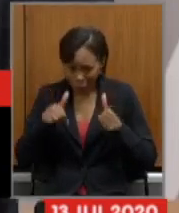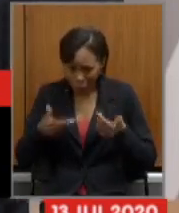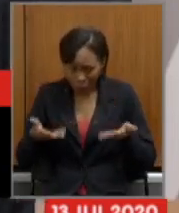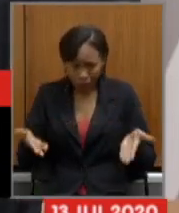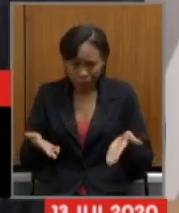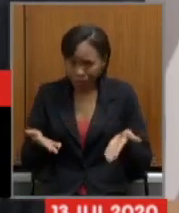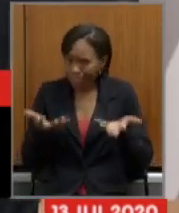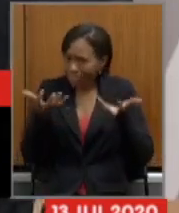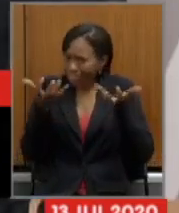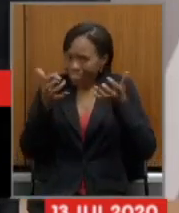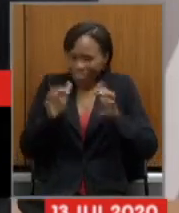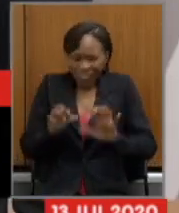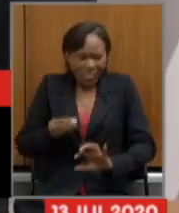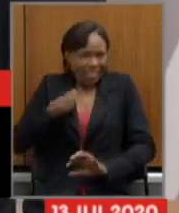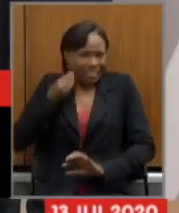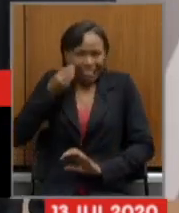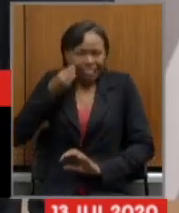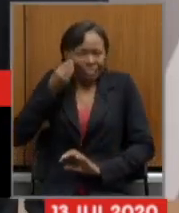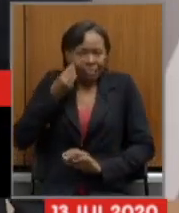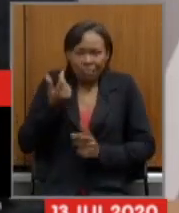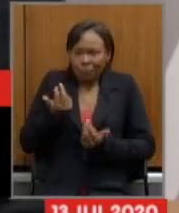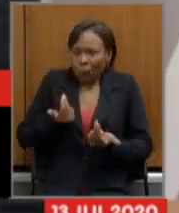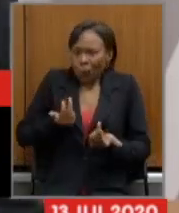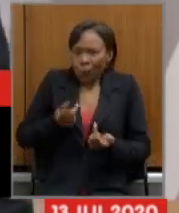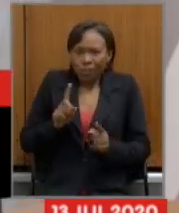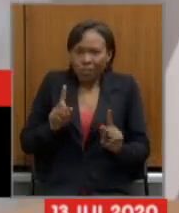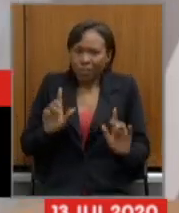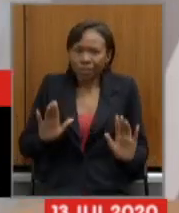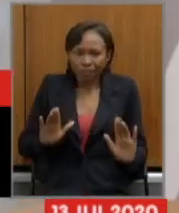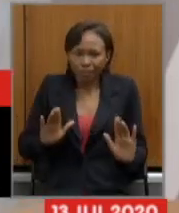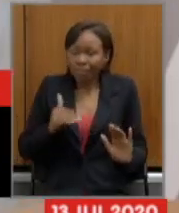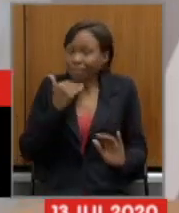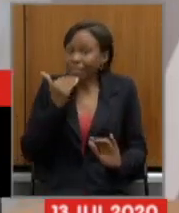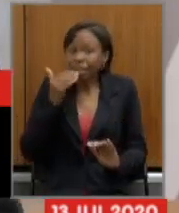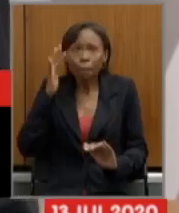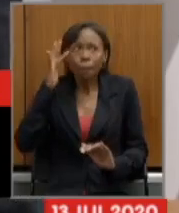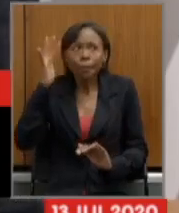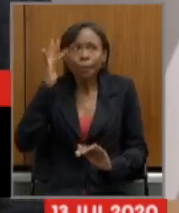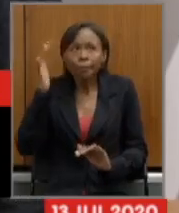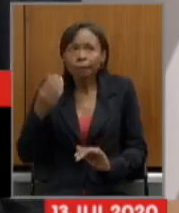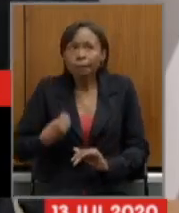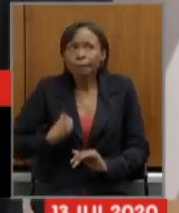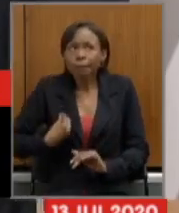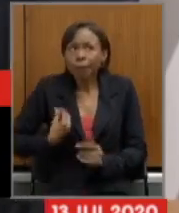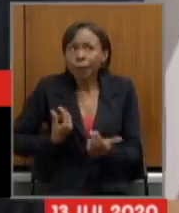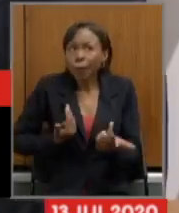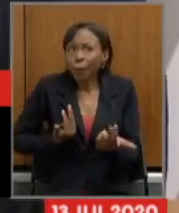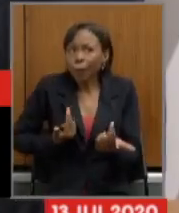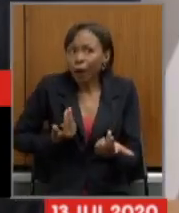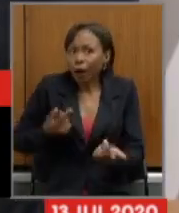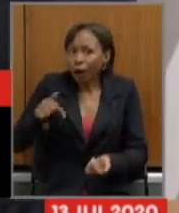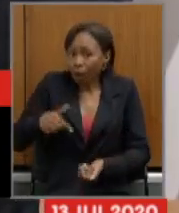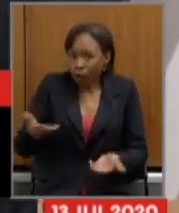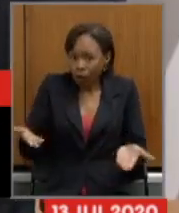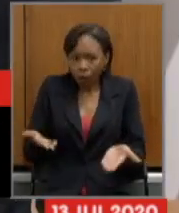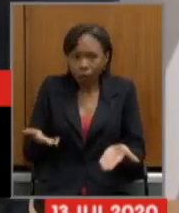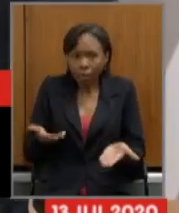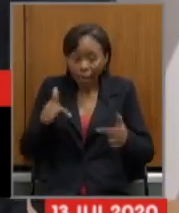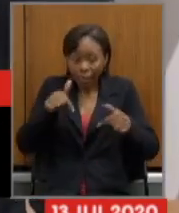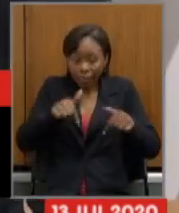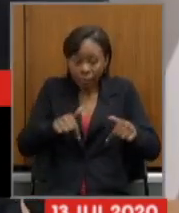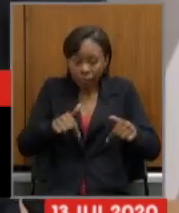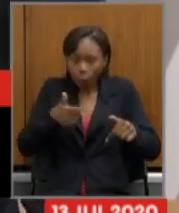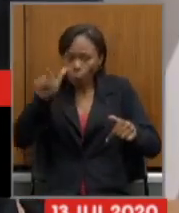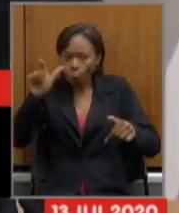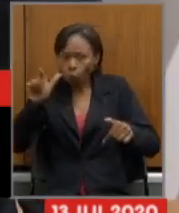imaginaria que estivéssemos vivendo ou que viveríamos o que estamos vivendo nem aqui nem em lugar nenhum do